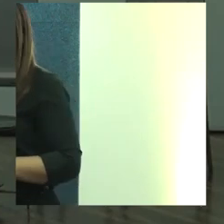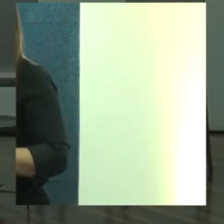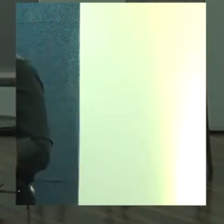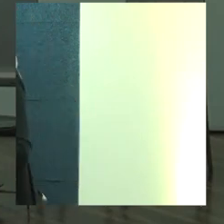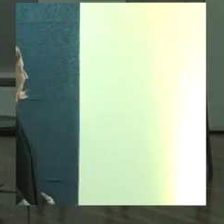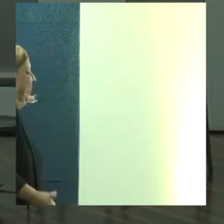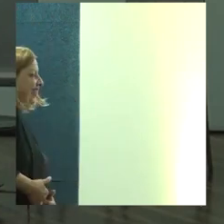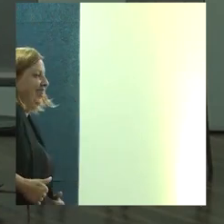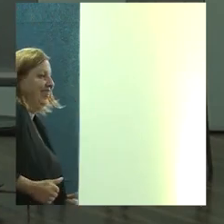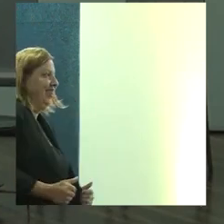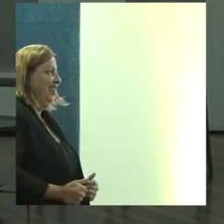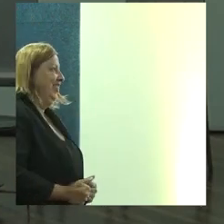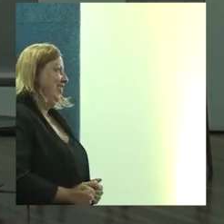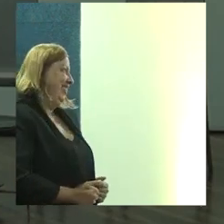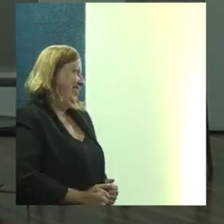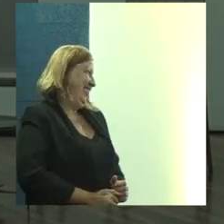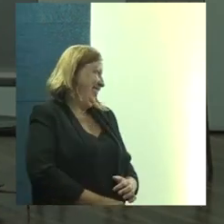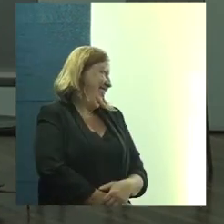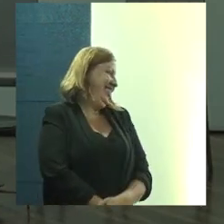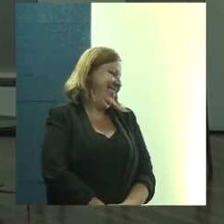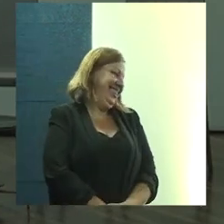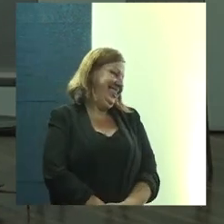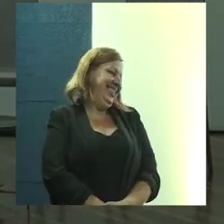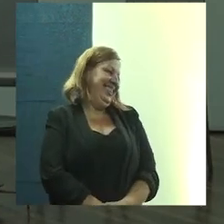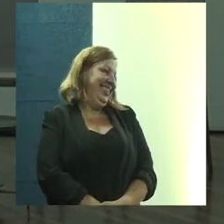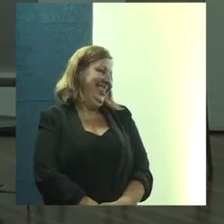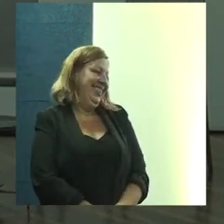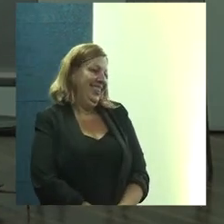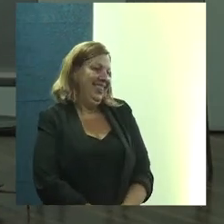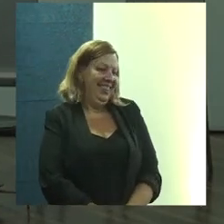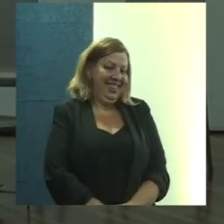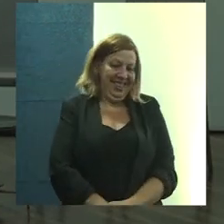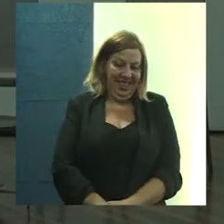Obrigada. Obrigada.